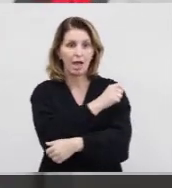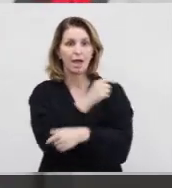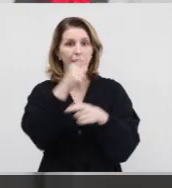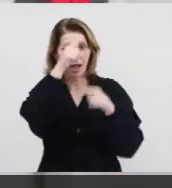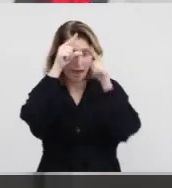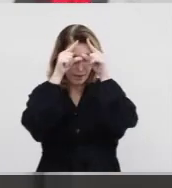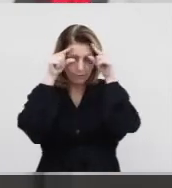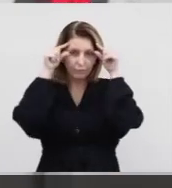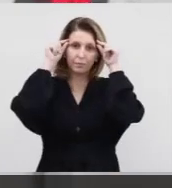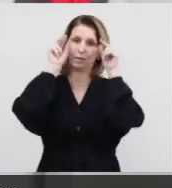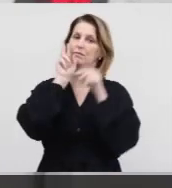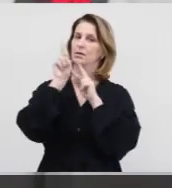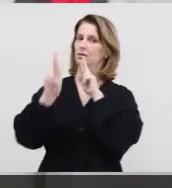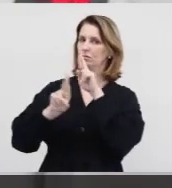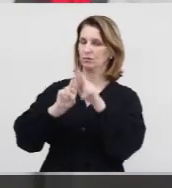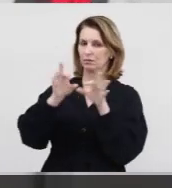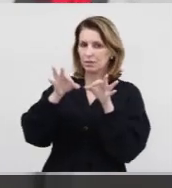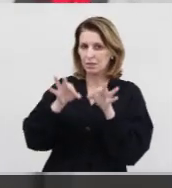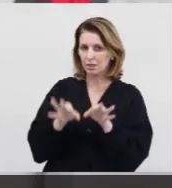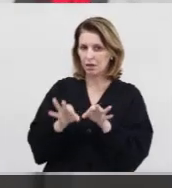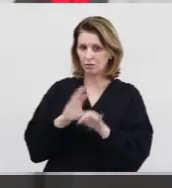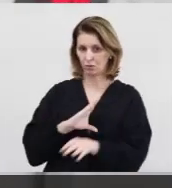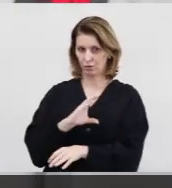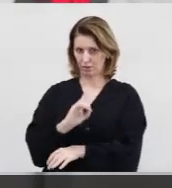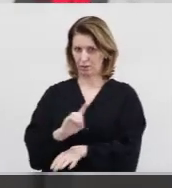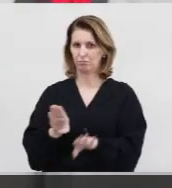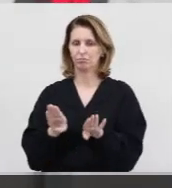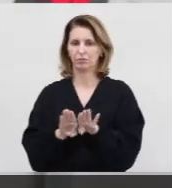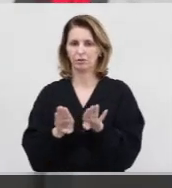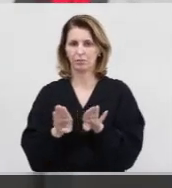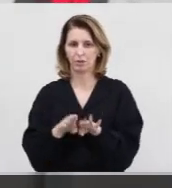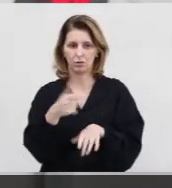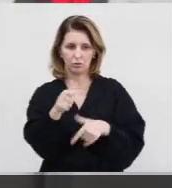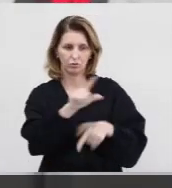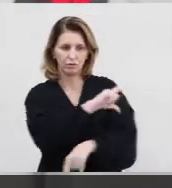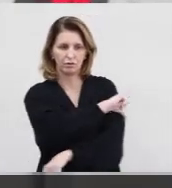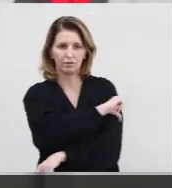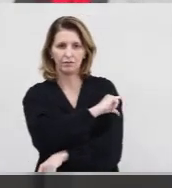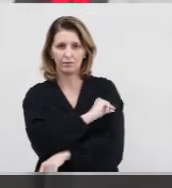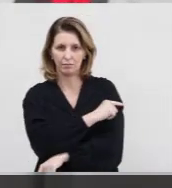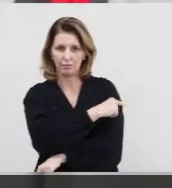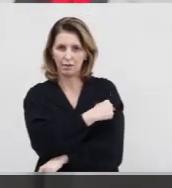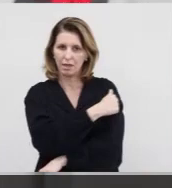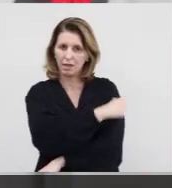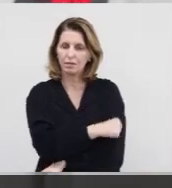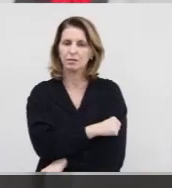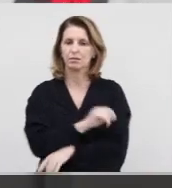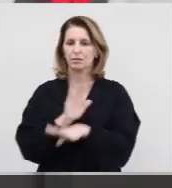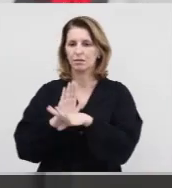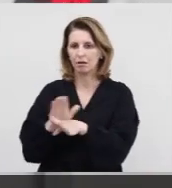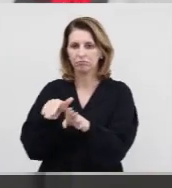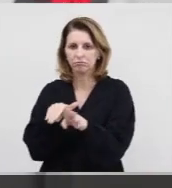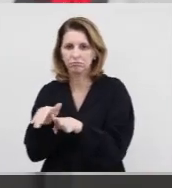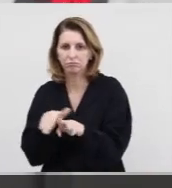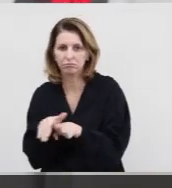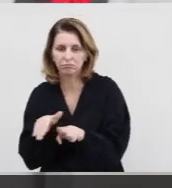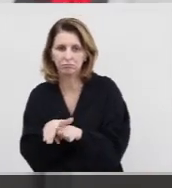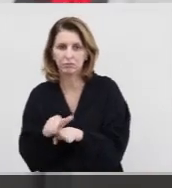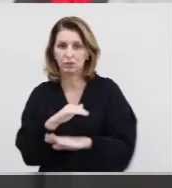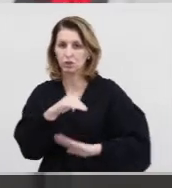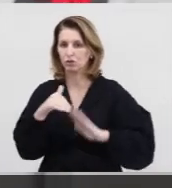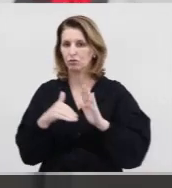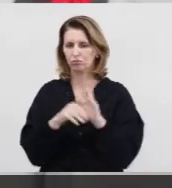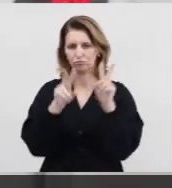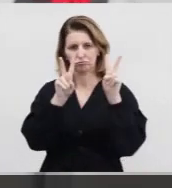responsável, a tutora, e coordenado por ela e pelas outras enfermeiras que vão dar assessoria em